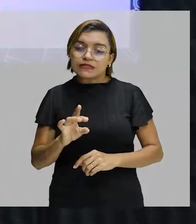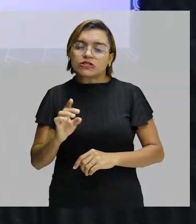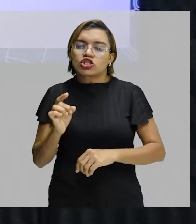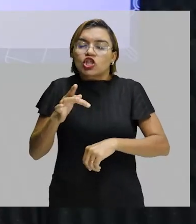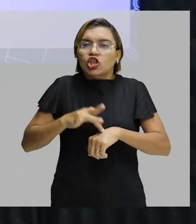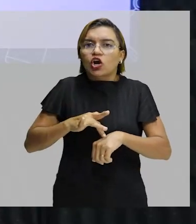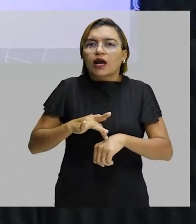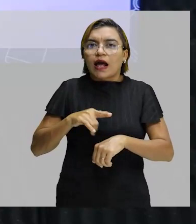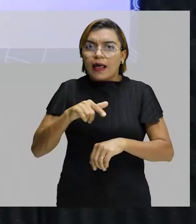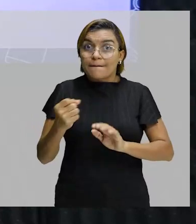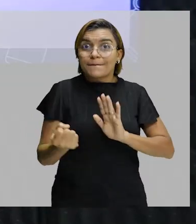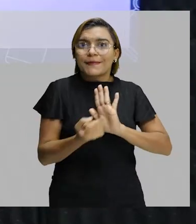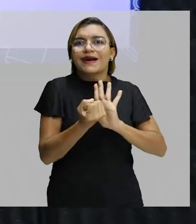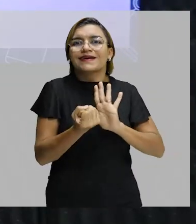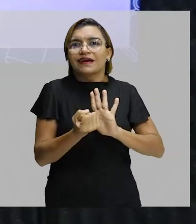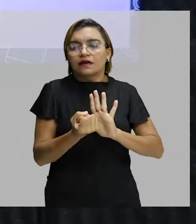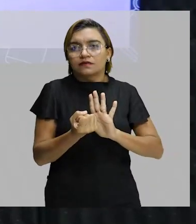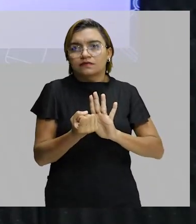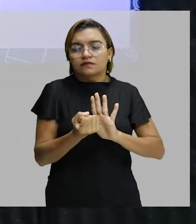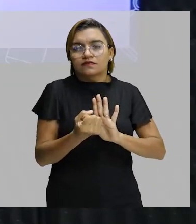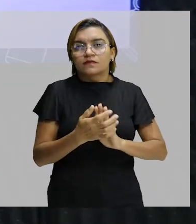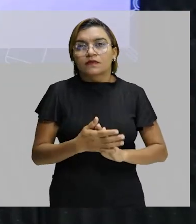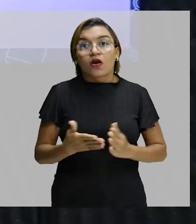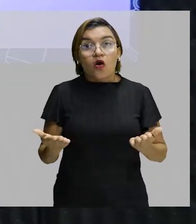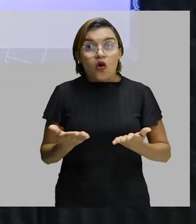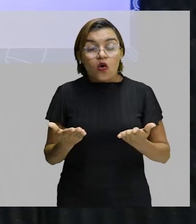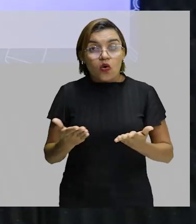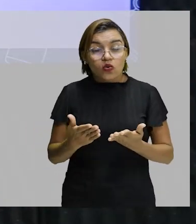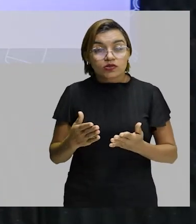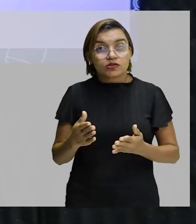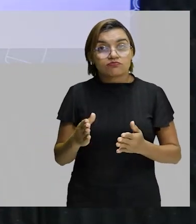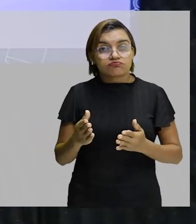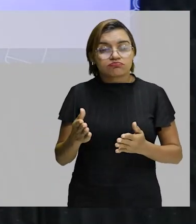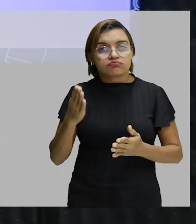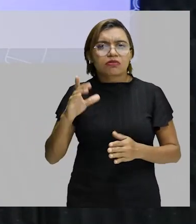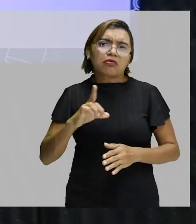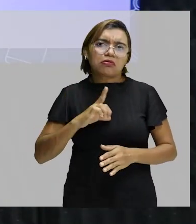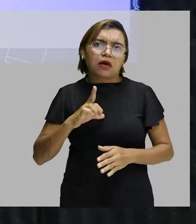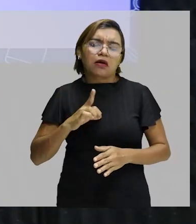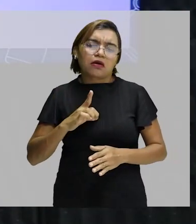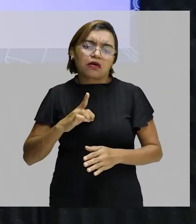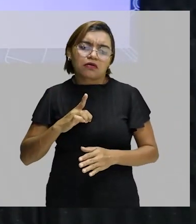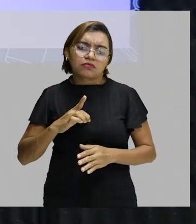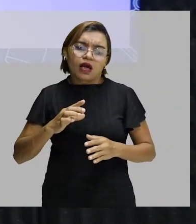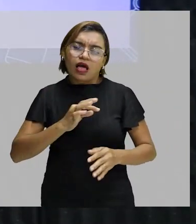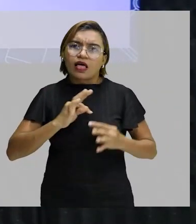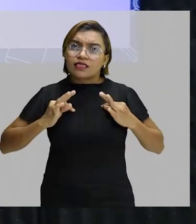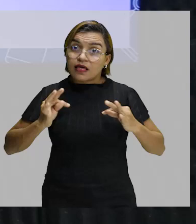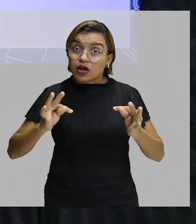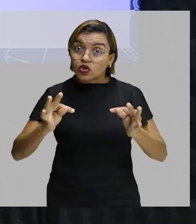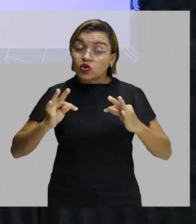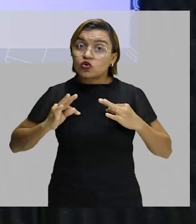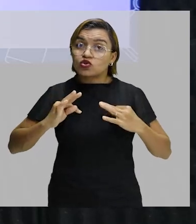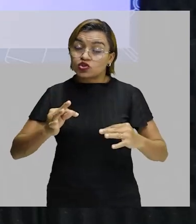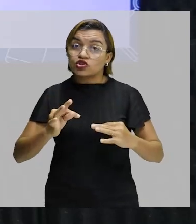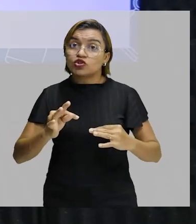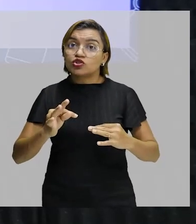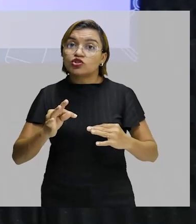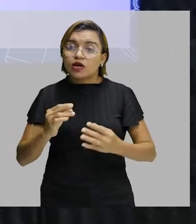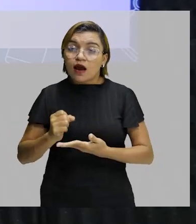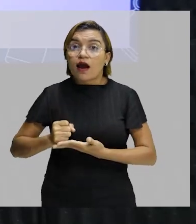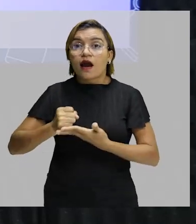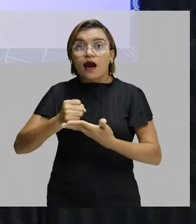Mantém-se essas regras até hoje, mas hoje em dia nós sabemos que a tecnologia já colabora bastante com as arbitragens de tudo quanto é